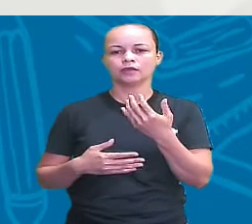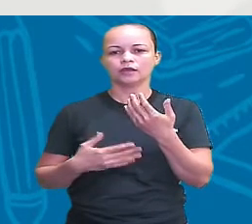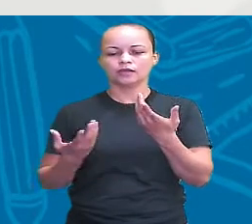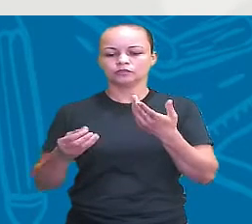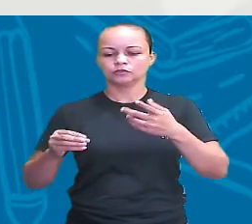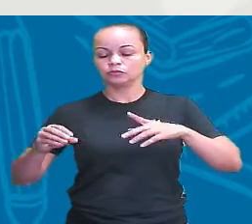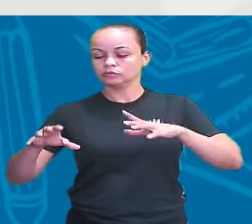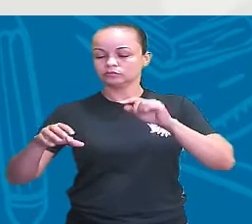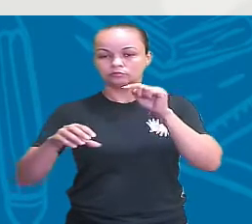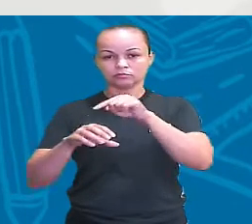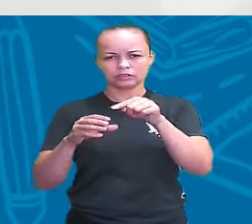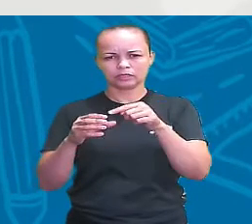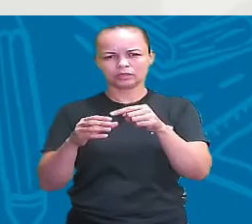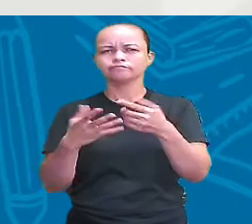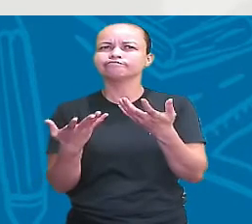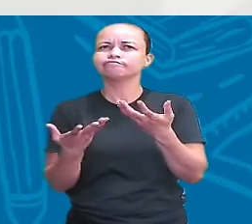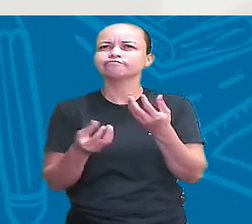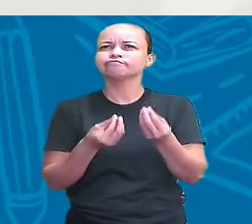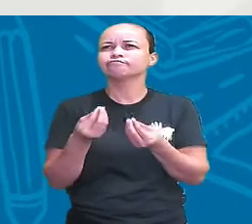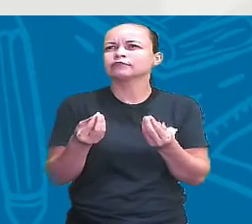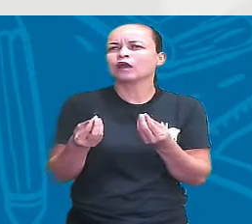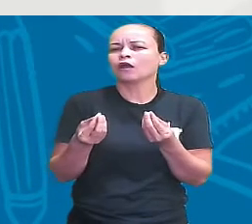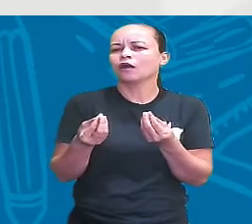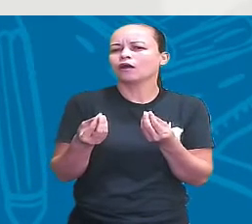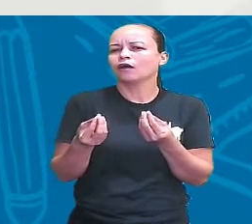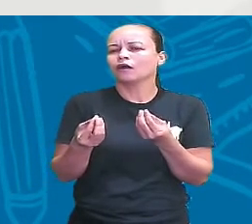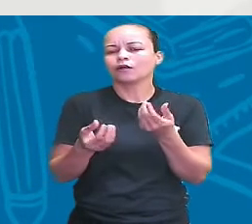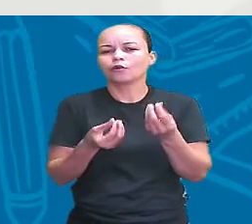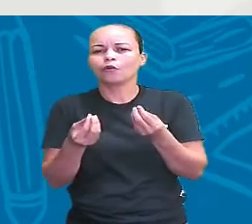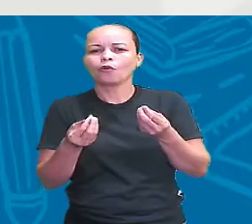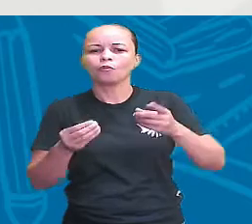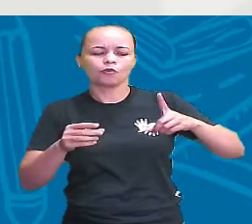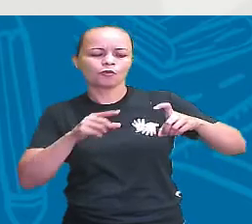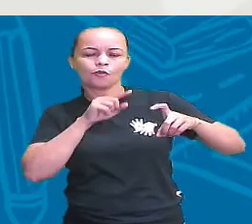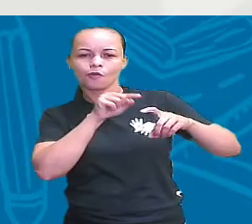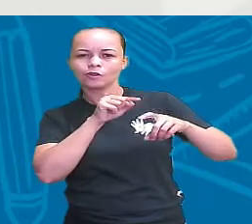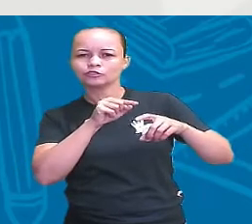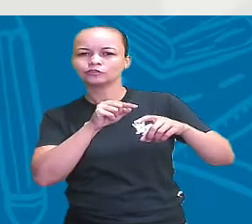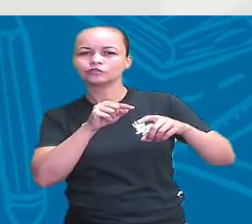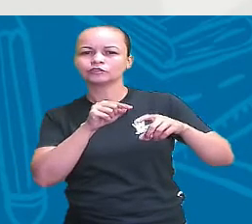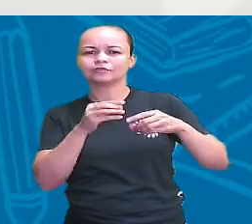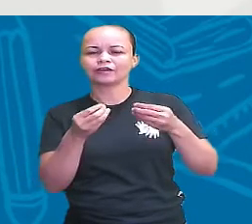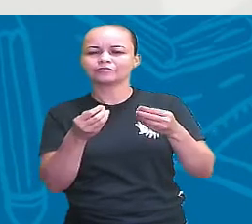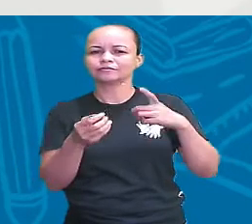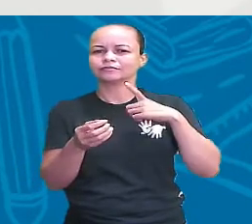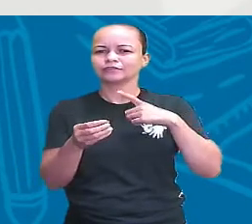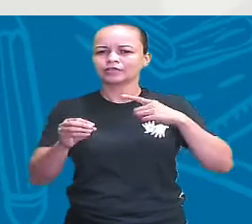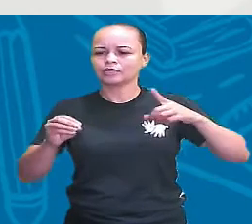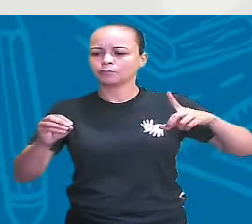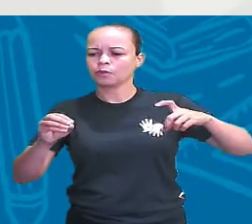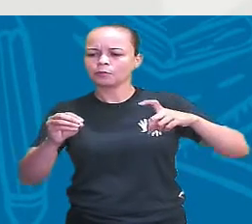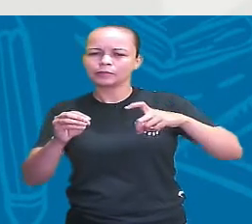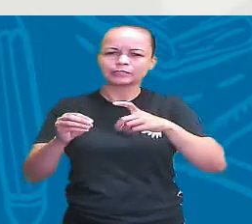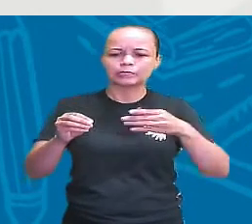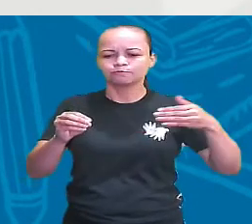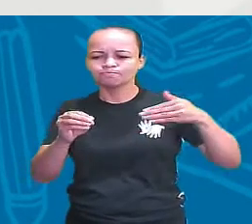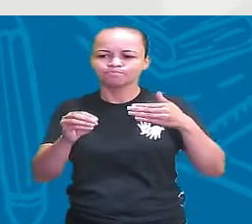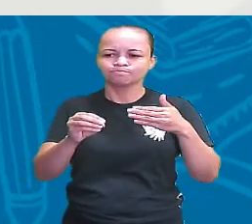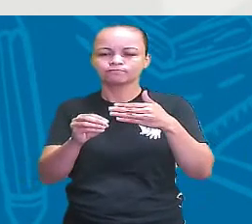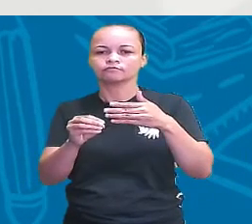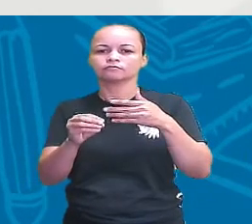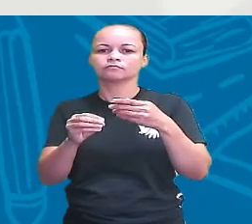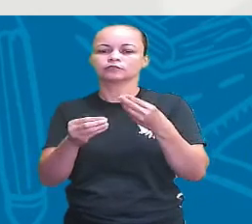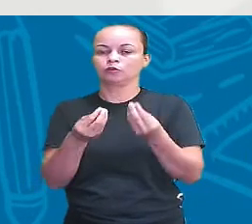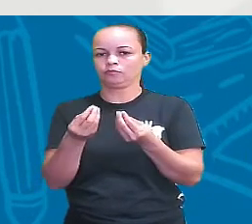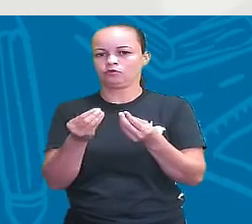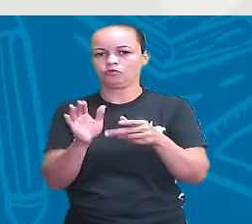hora, e é engraçado, como é que você pode espermatozoide? Mas como é que o espermatozoide ele vai ter esse GPS para ser guiado? O próprio óvulo,